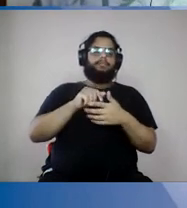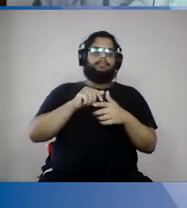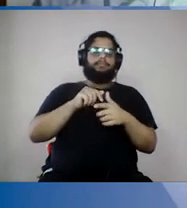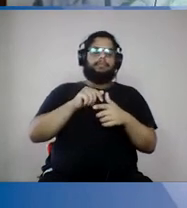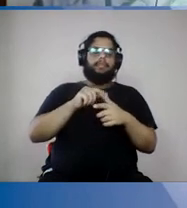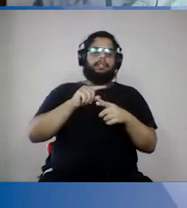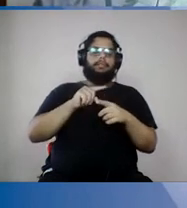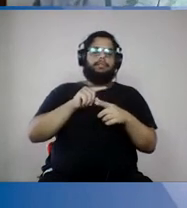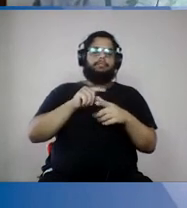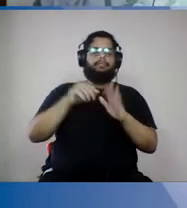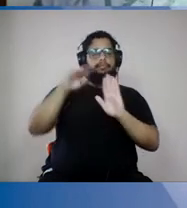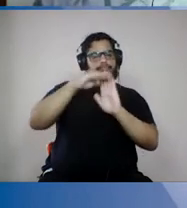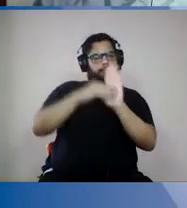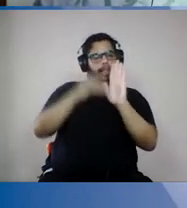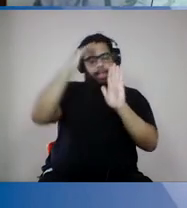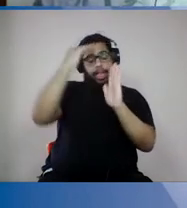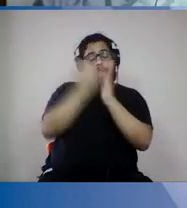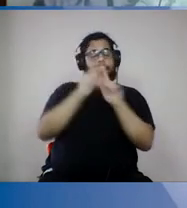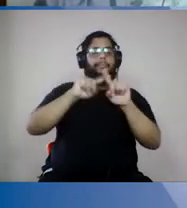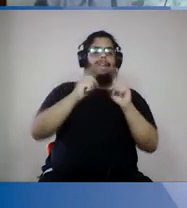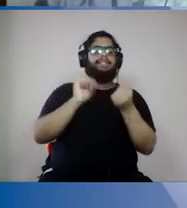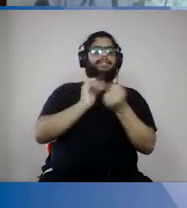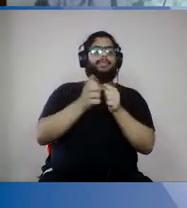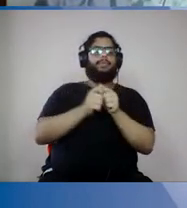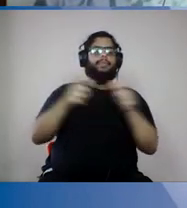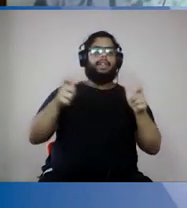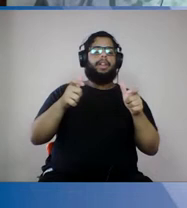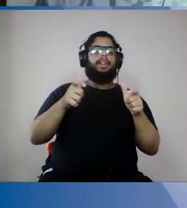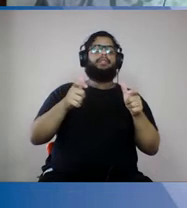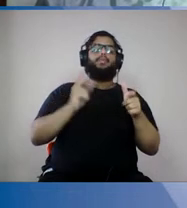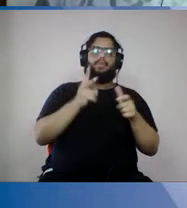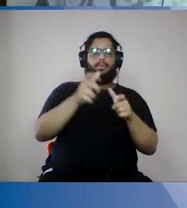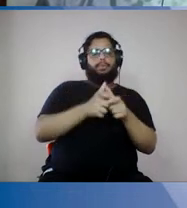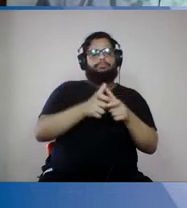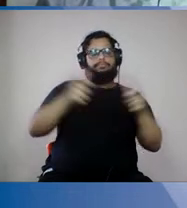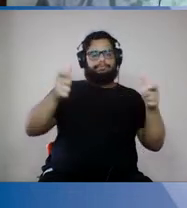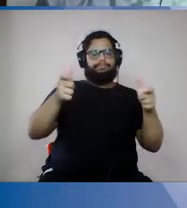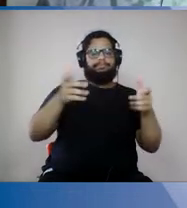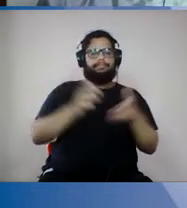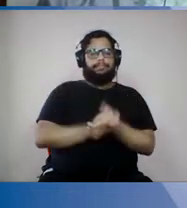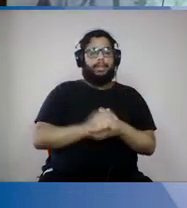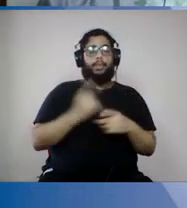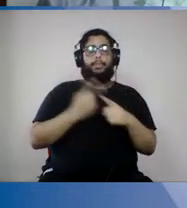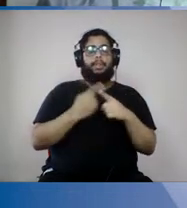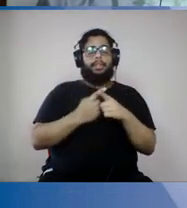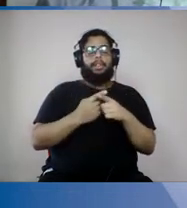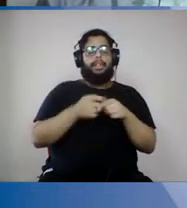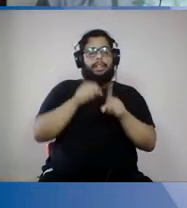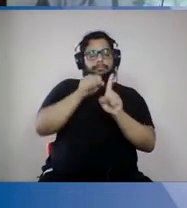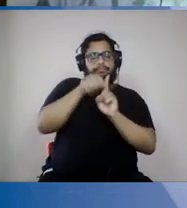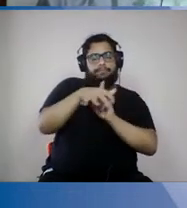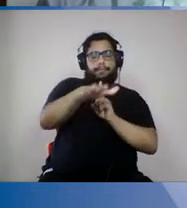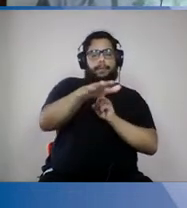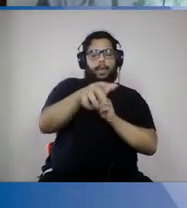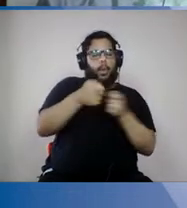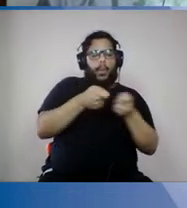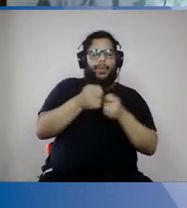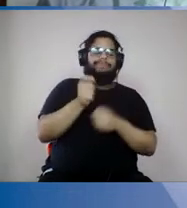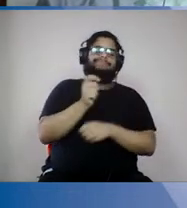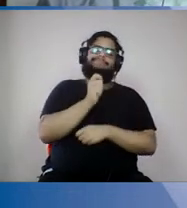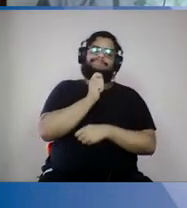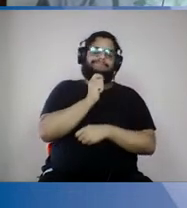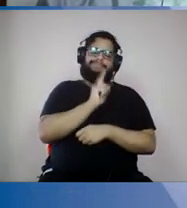crescendo em termos de número de casos de mortalidade. Por quê? Porque a transmissão comunitária não foi controlada. A transmissão comunitária não estando